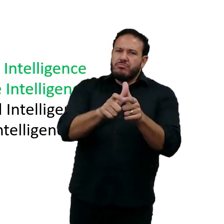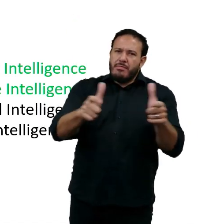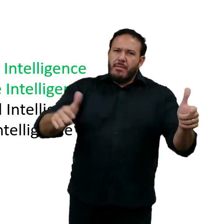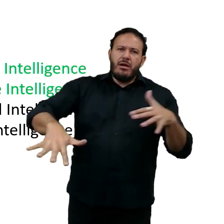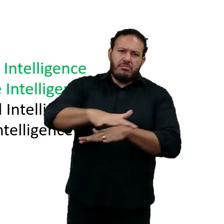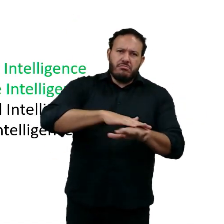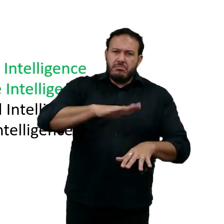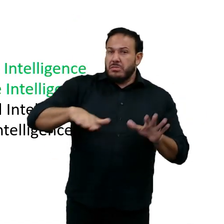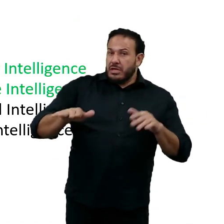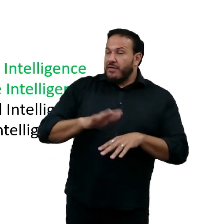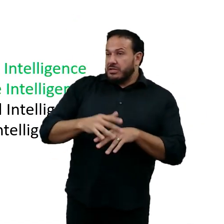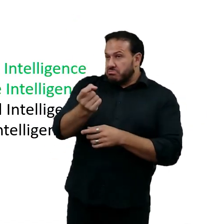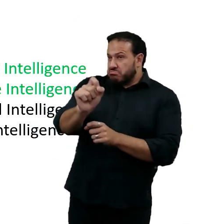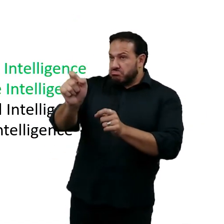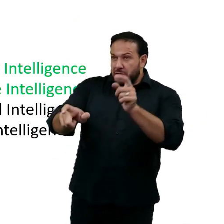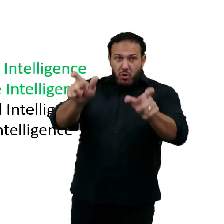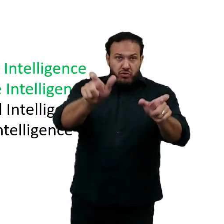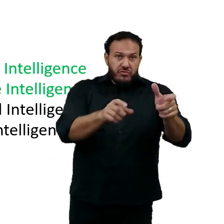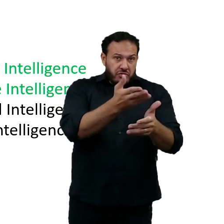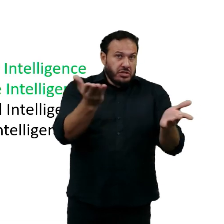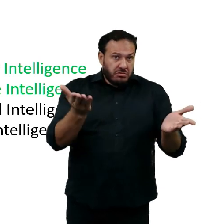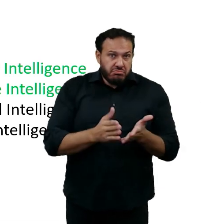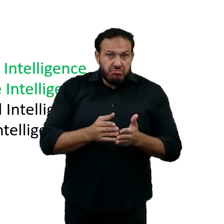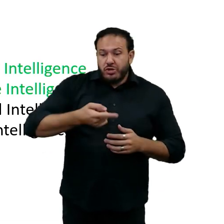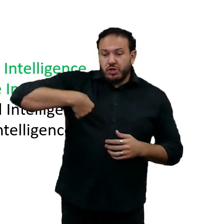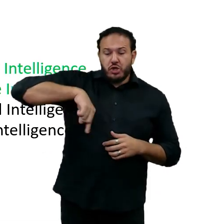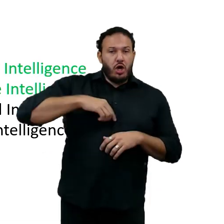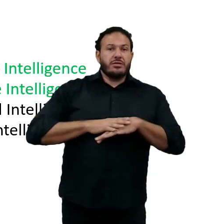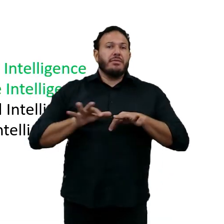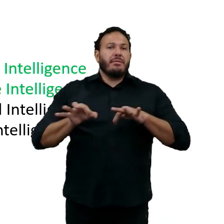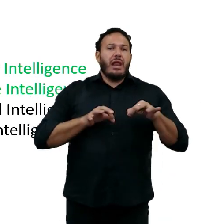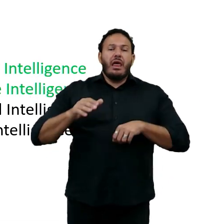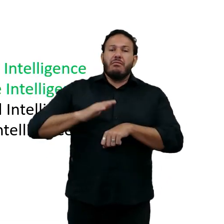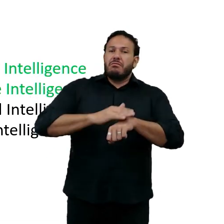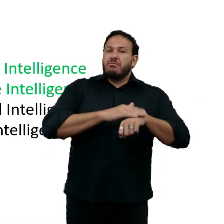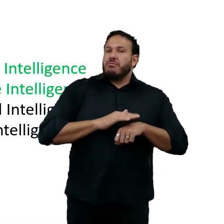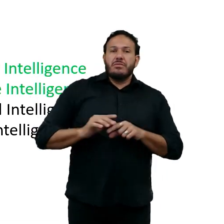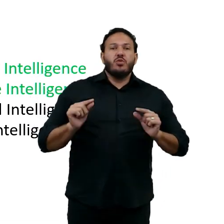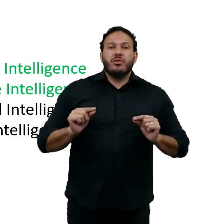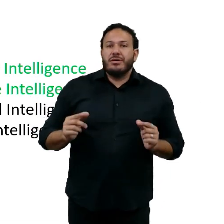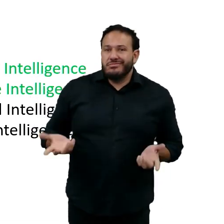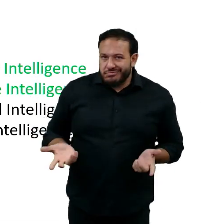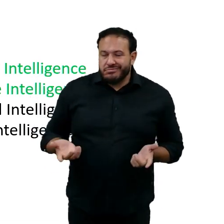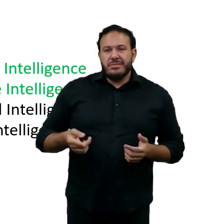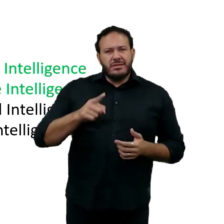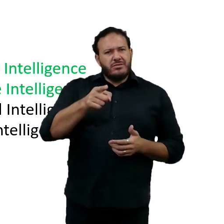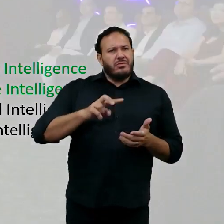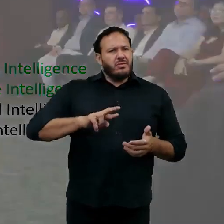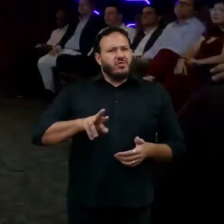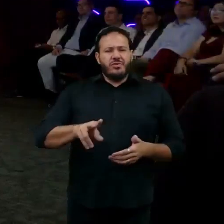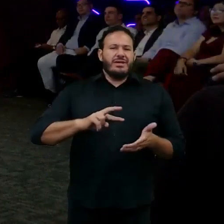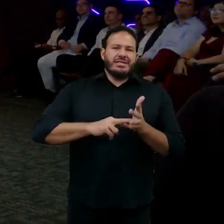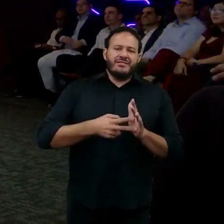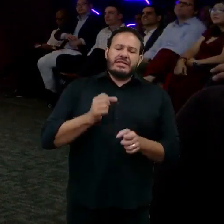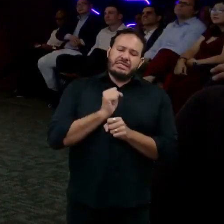vida de alguns de vocês. E o que fazemos para nos prepararmos? Isso não significa que precisamos esperar 20,